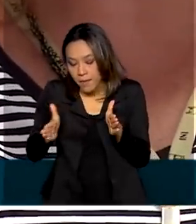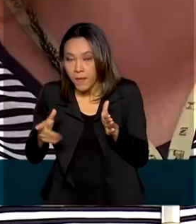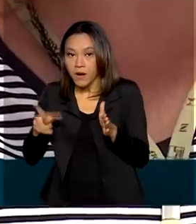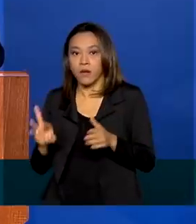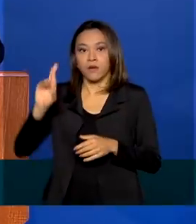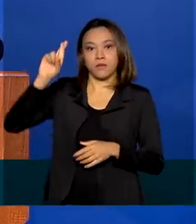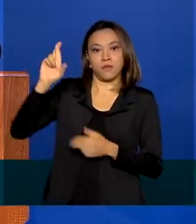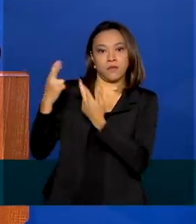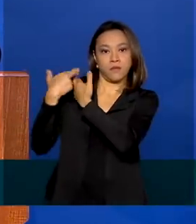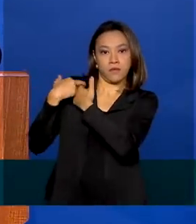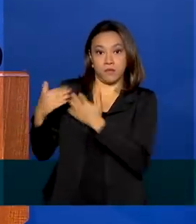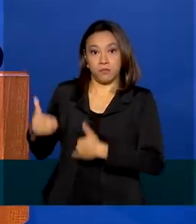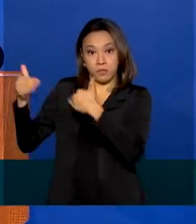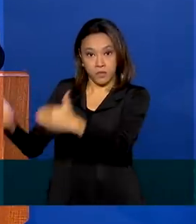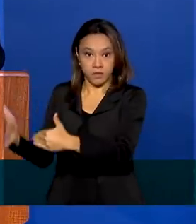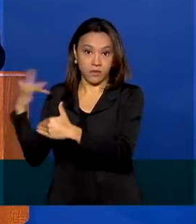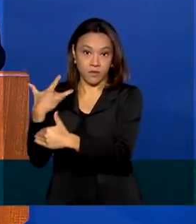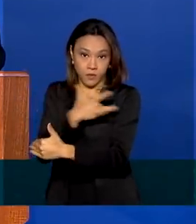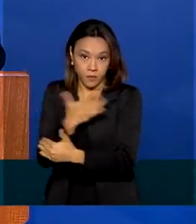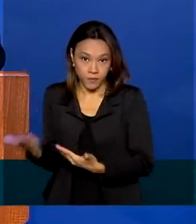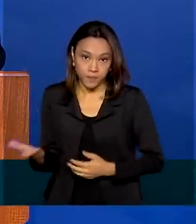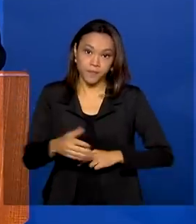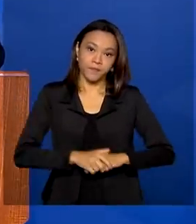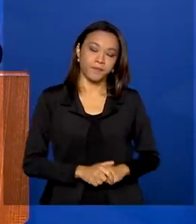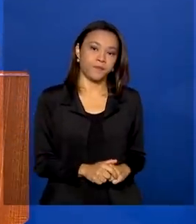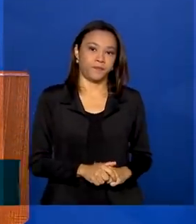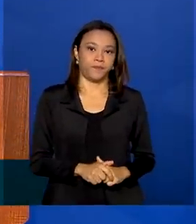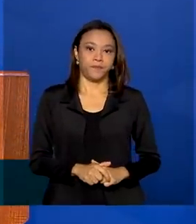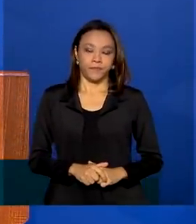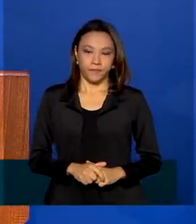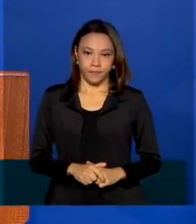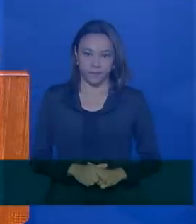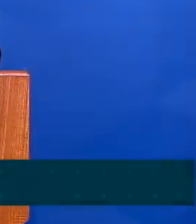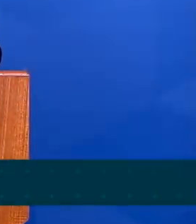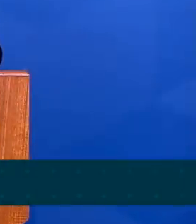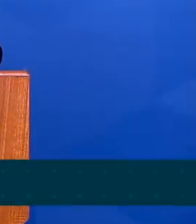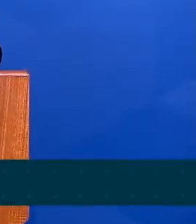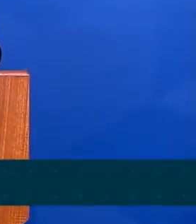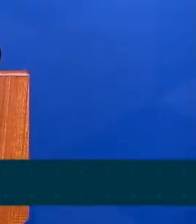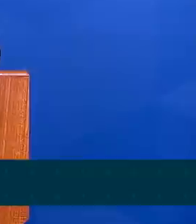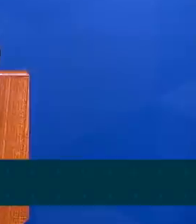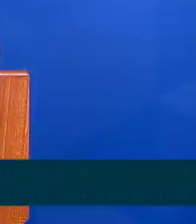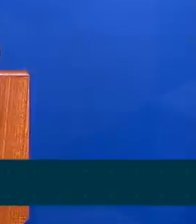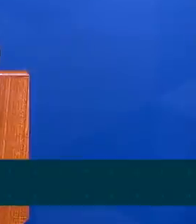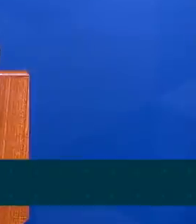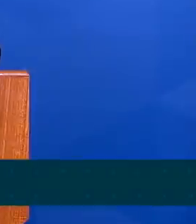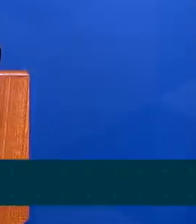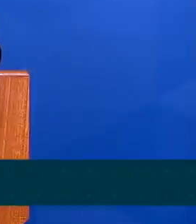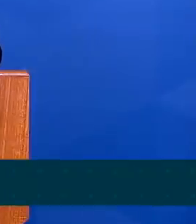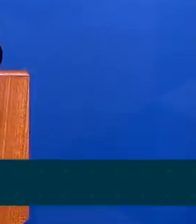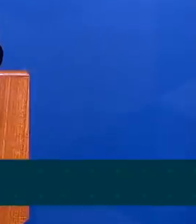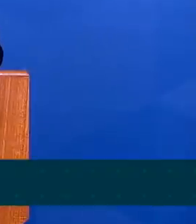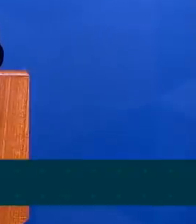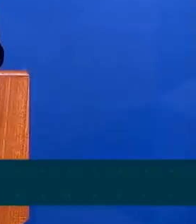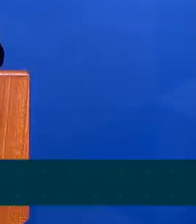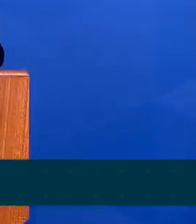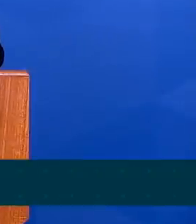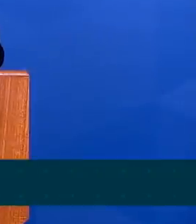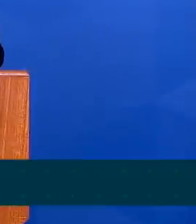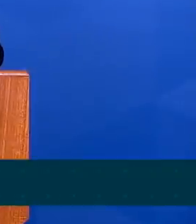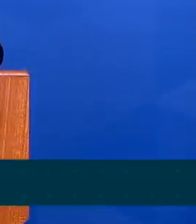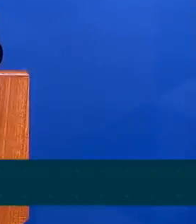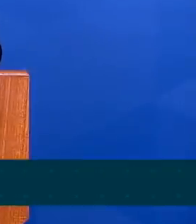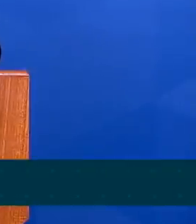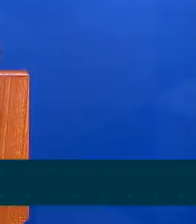Ministério da Saúde. Já temos vacinados no Brasil mais de 10 milhões de pessoas. Isso equivale